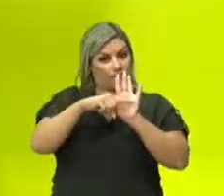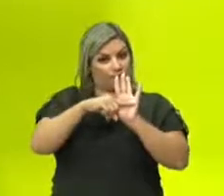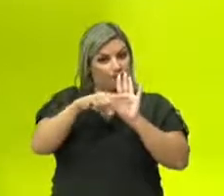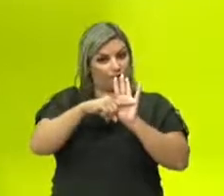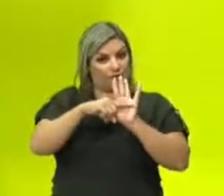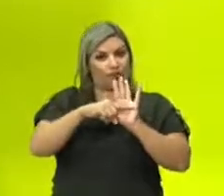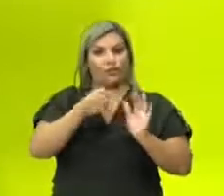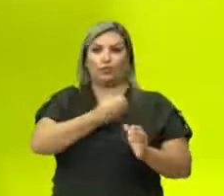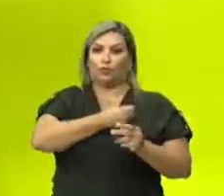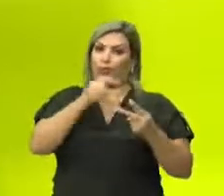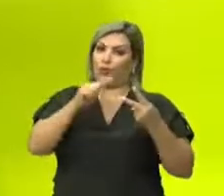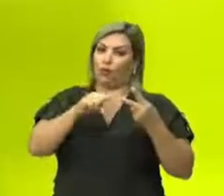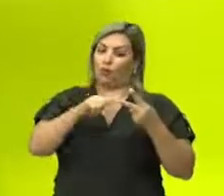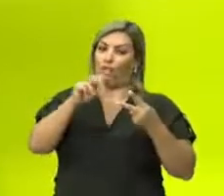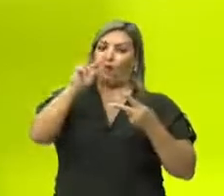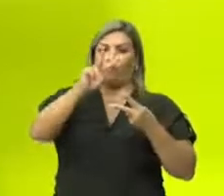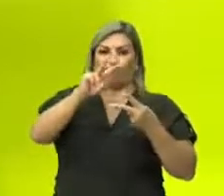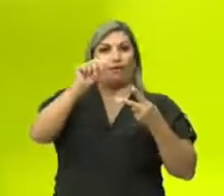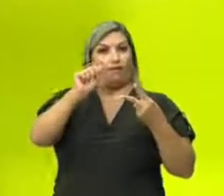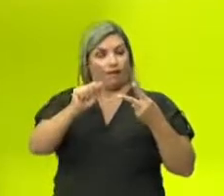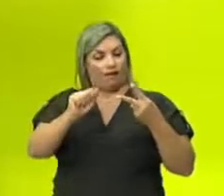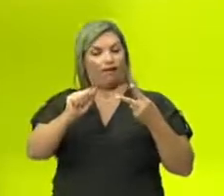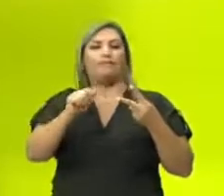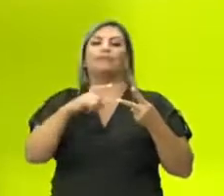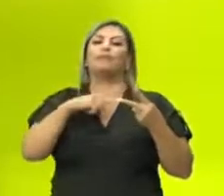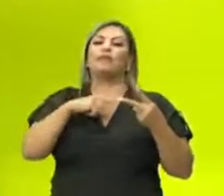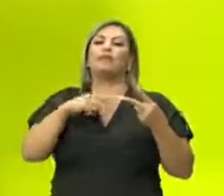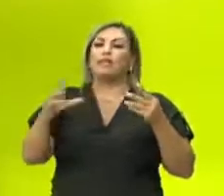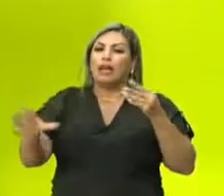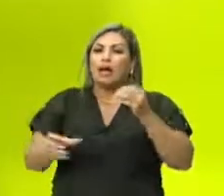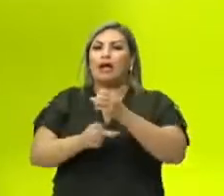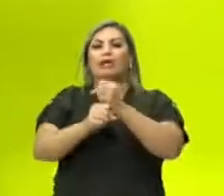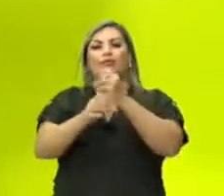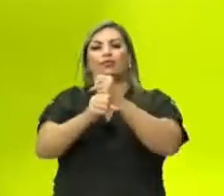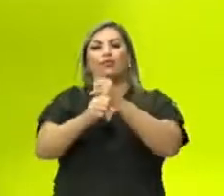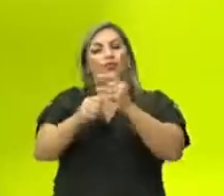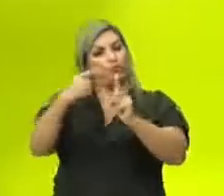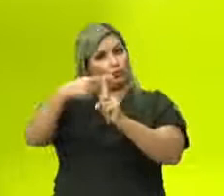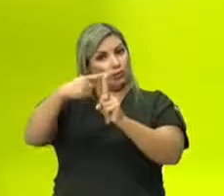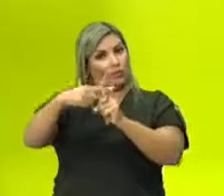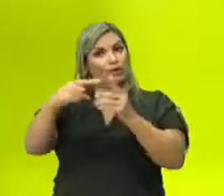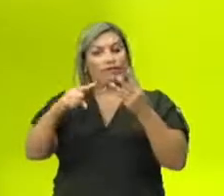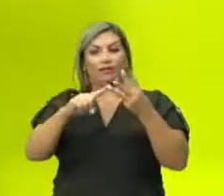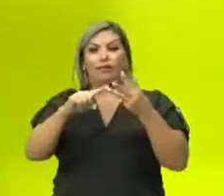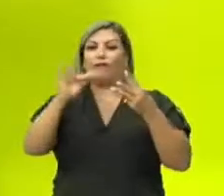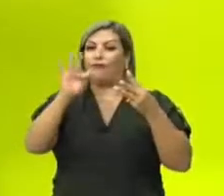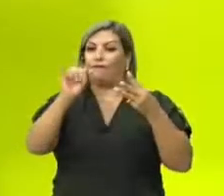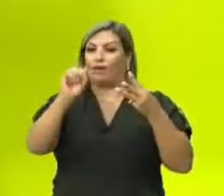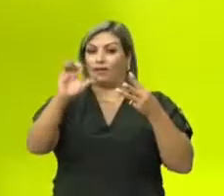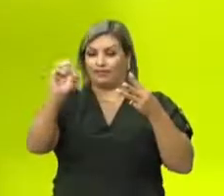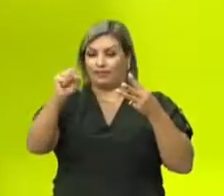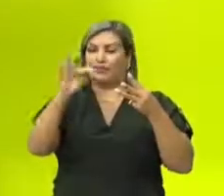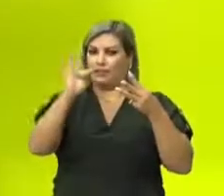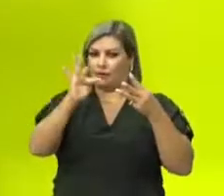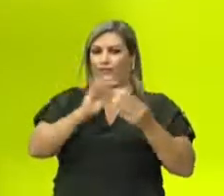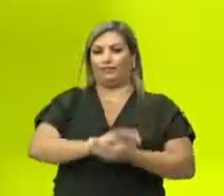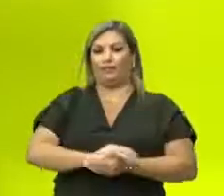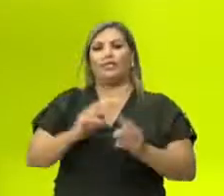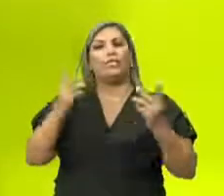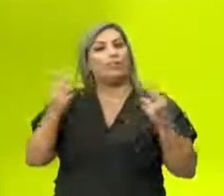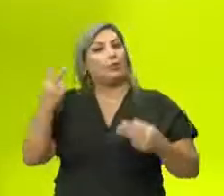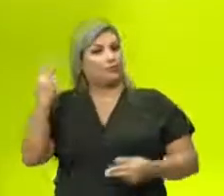número de arestas e adicionar o número de faces. Isso tudo tem que ser igual a